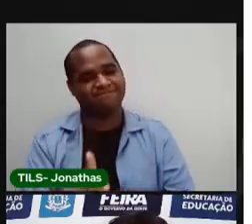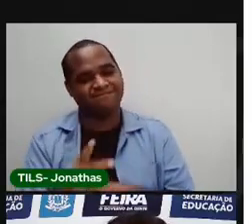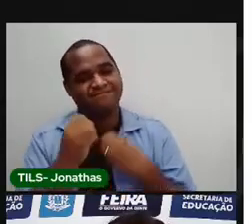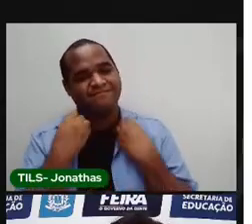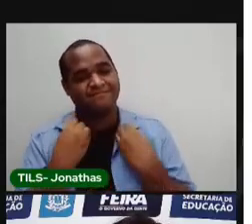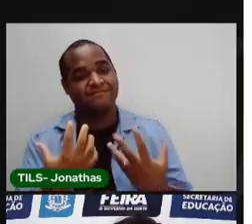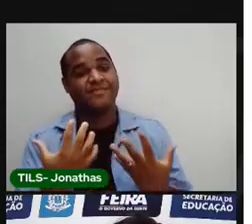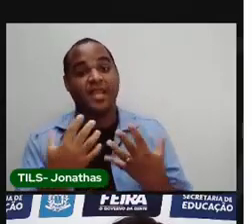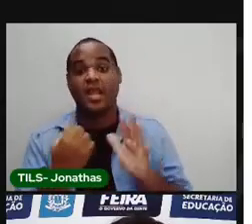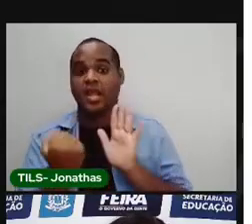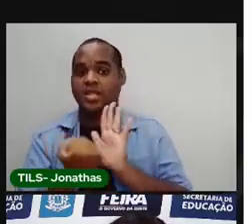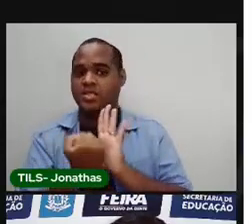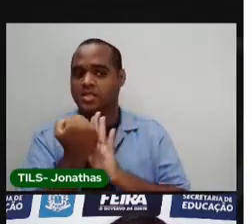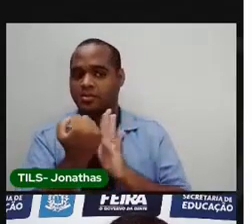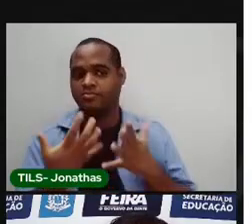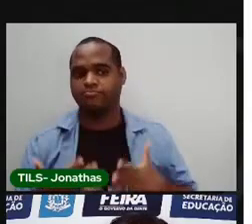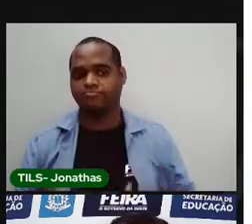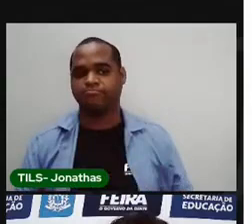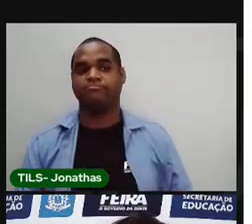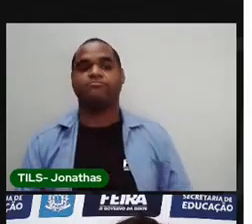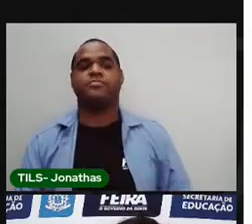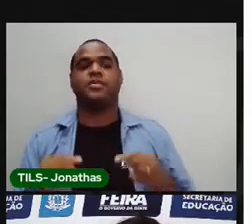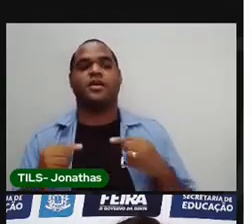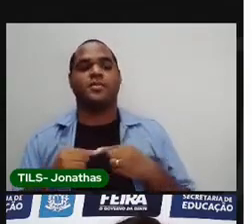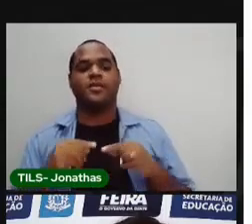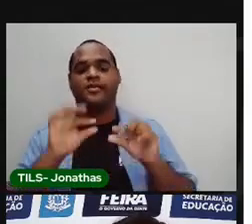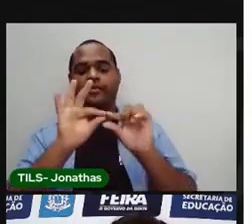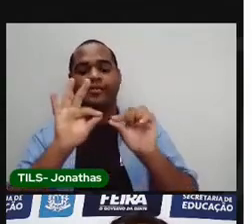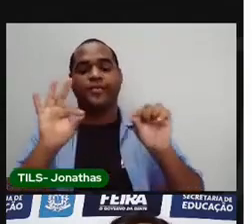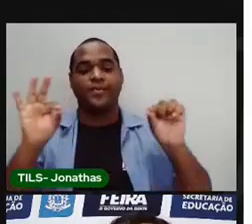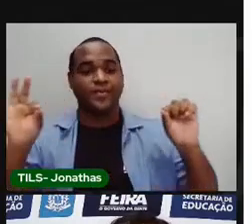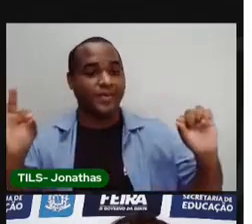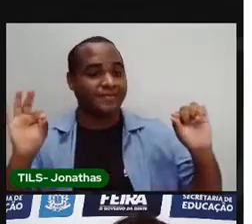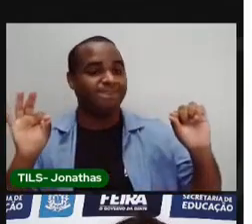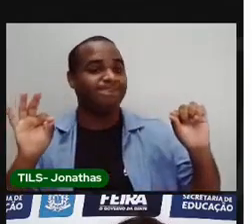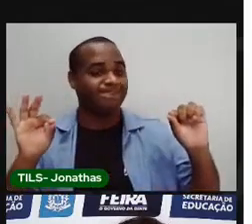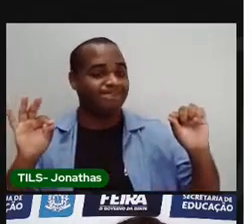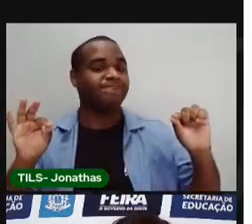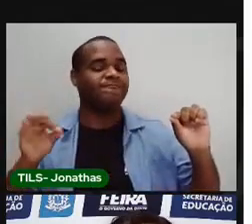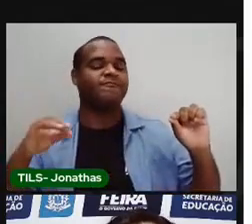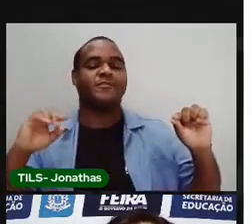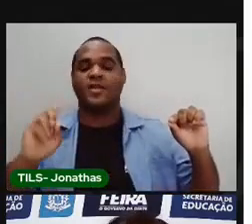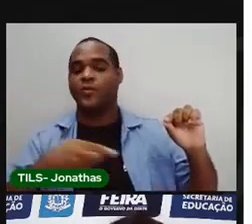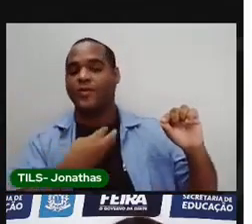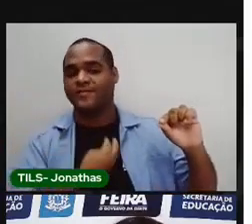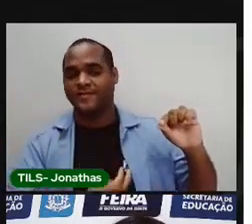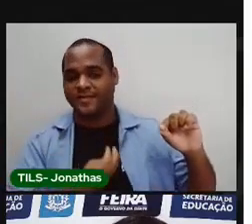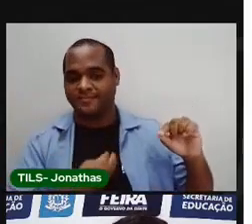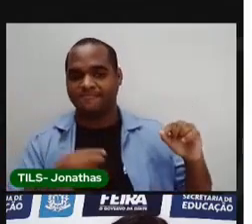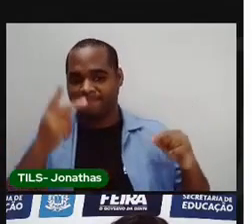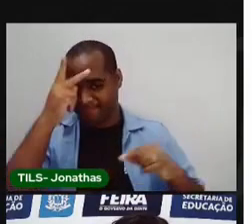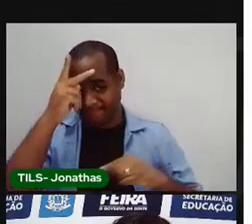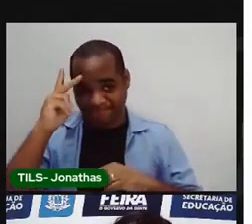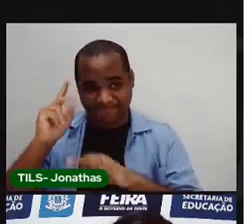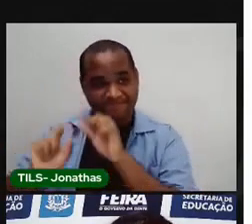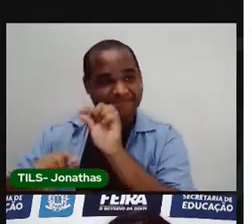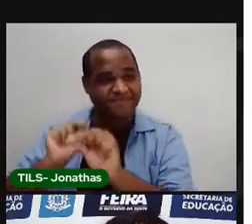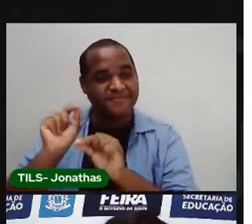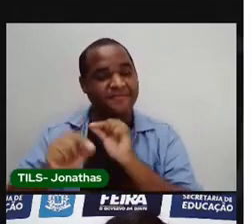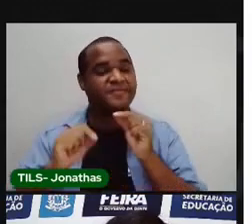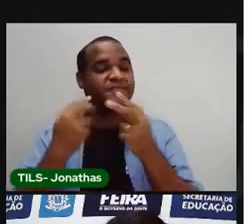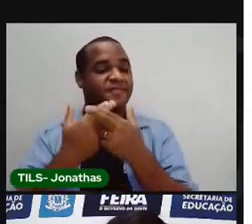nossa certidão de nascimento. A nossa linha do tempo. Falam da gente. Tudo sobre a gente.